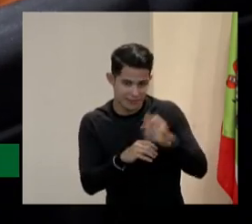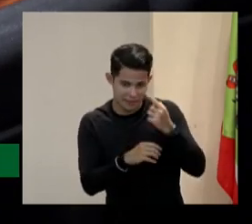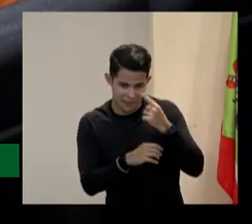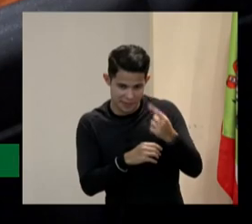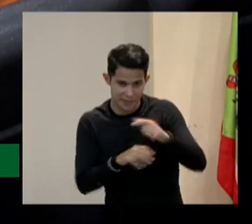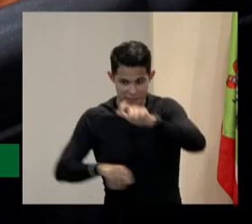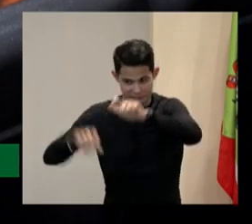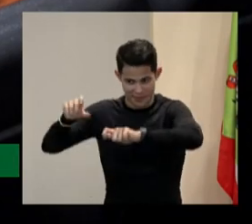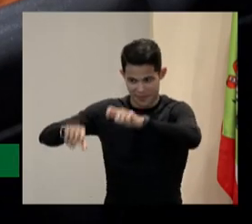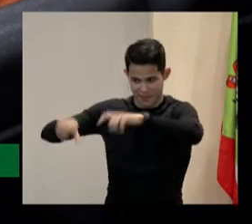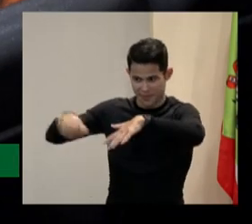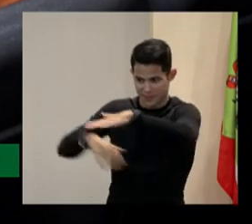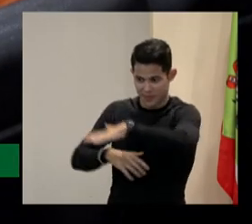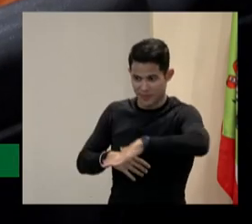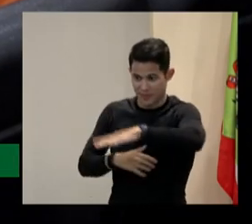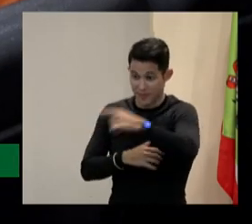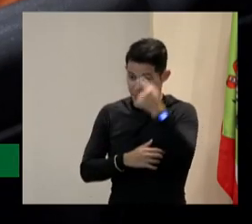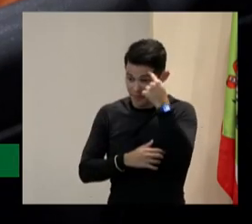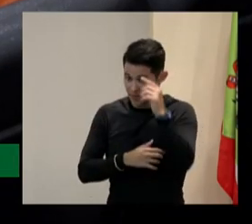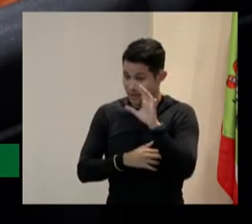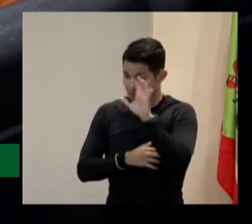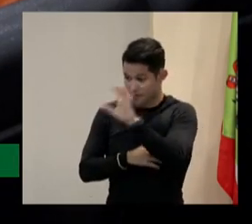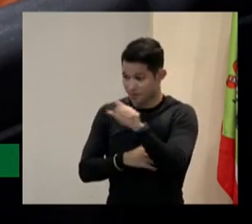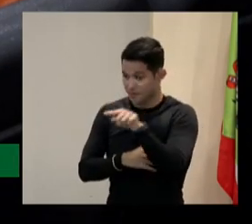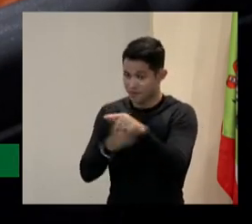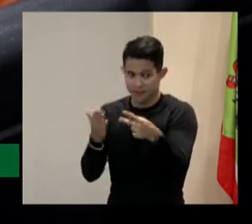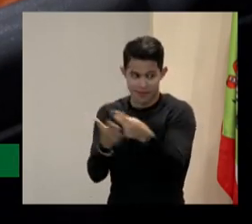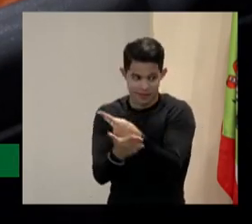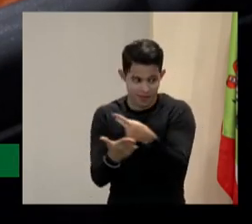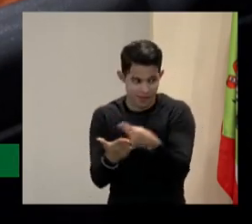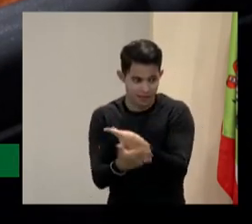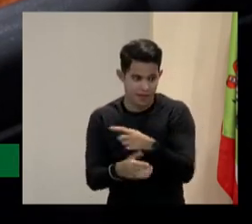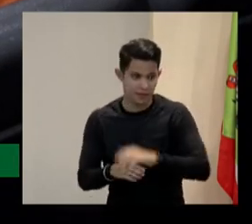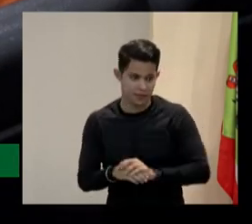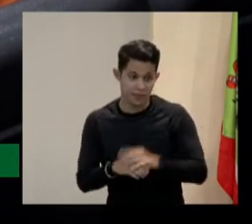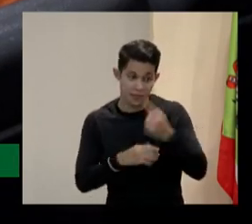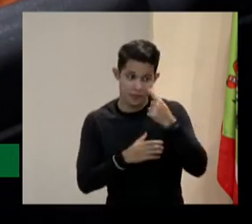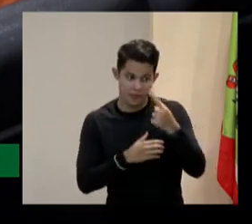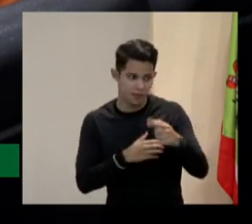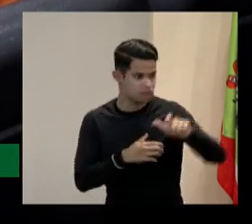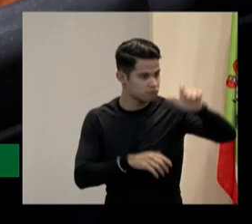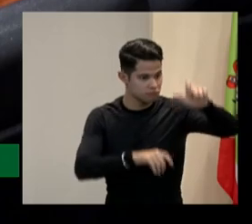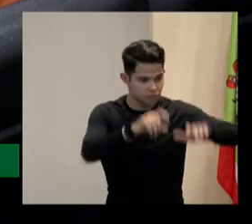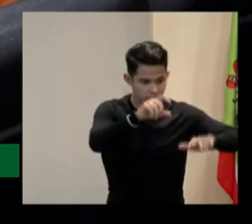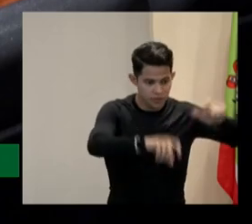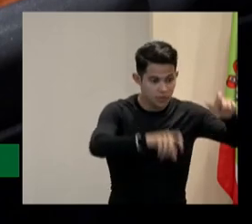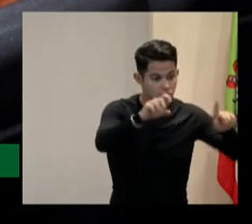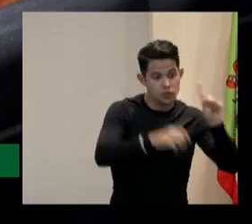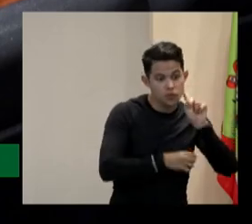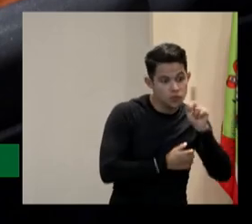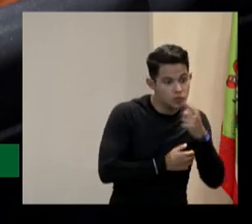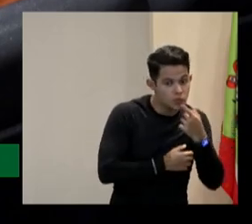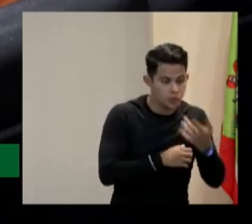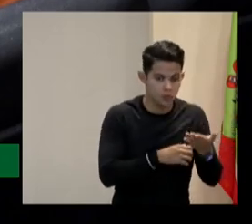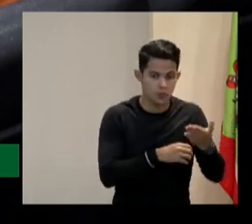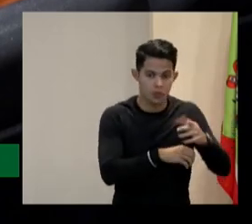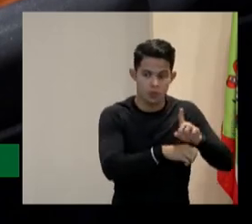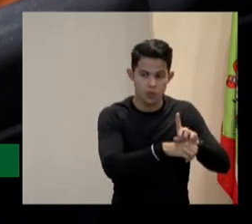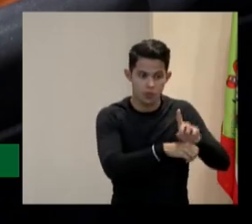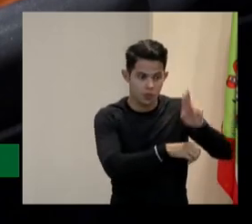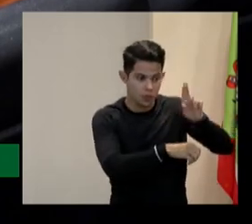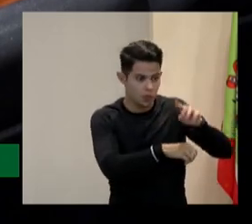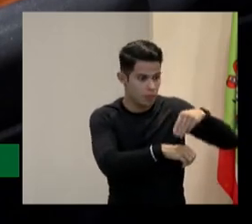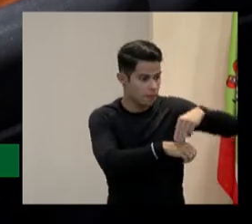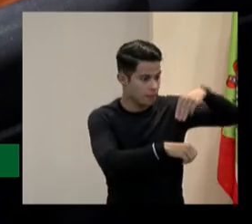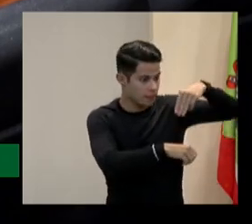assim né o equívoco é muito grande então você vê surdos com pós-graduação que não saem da linha